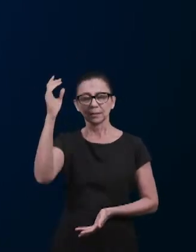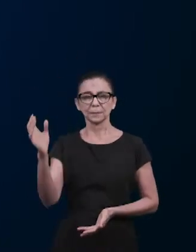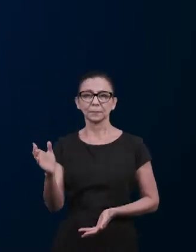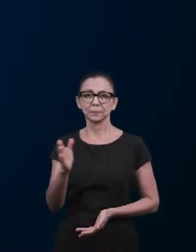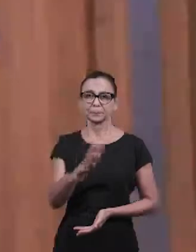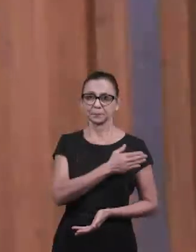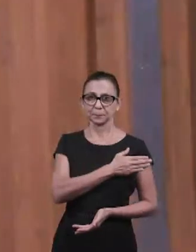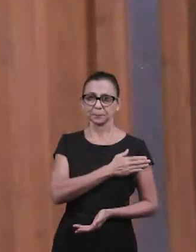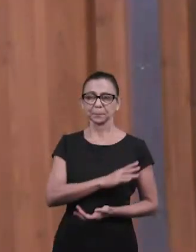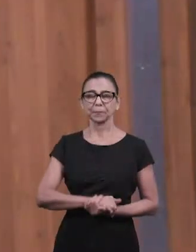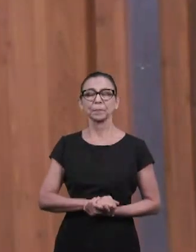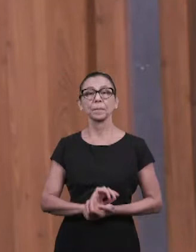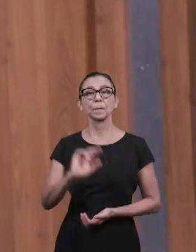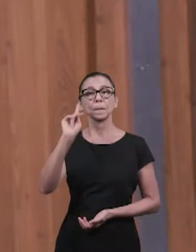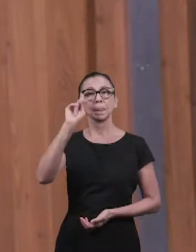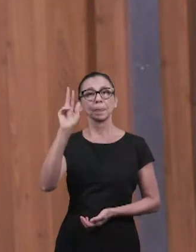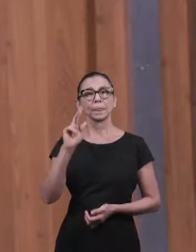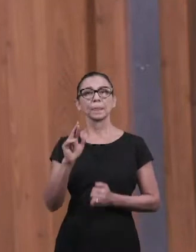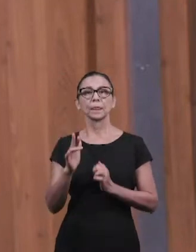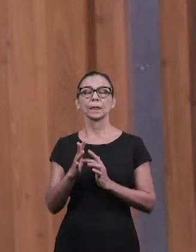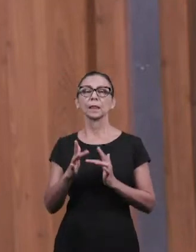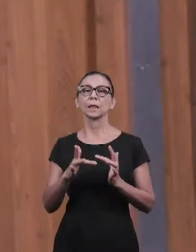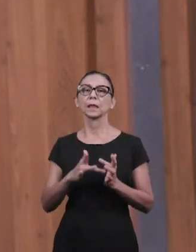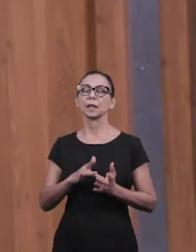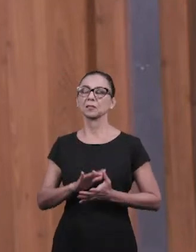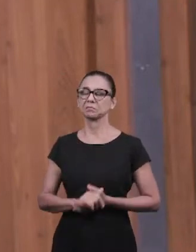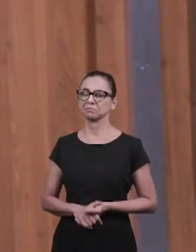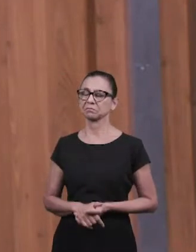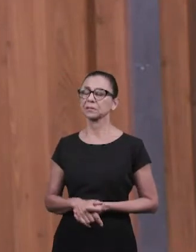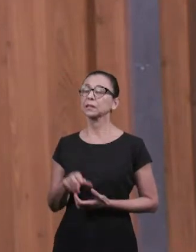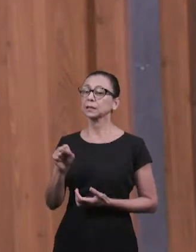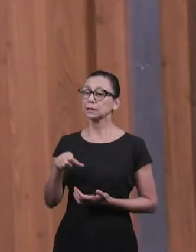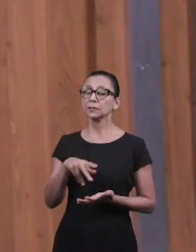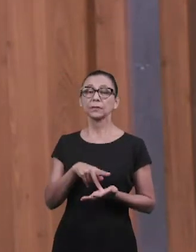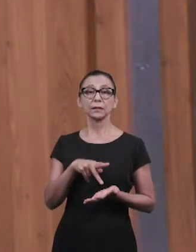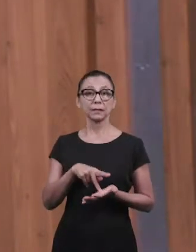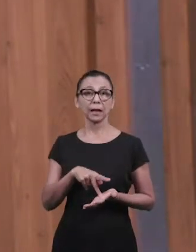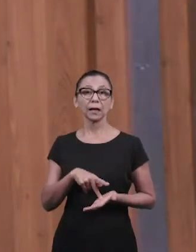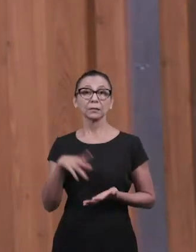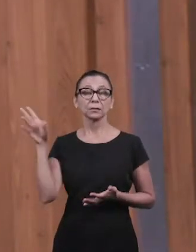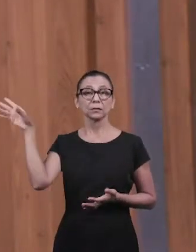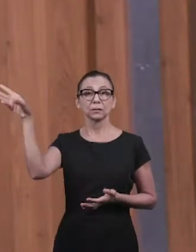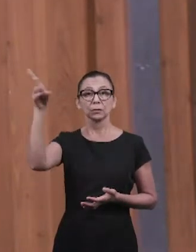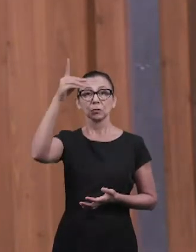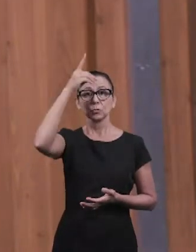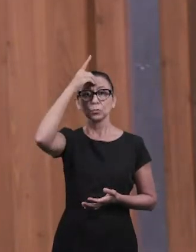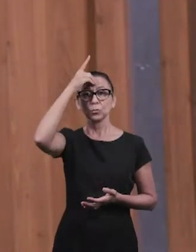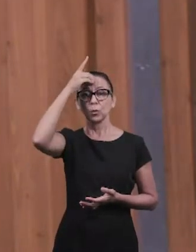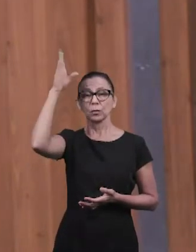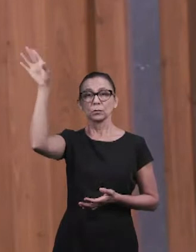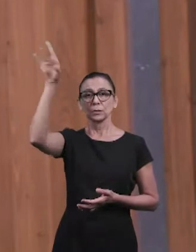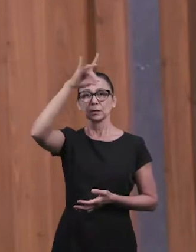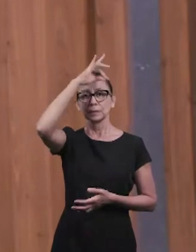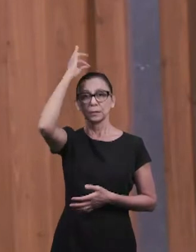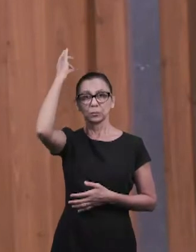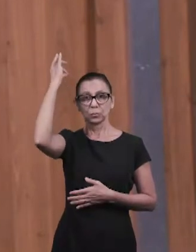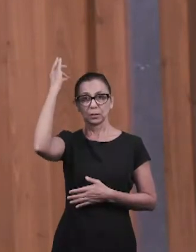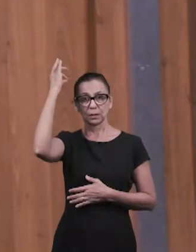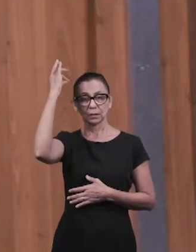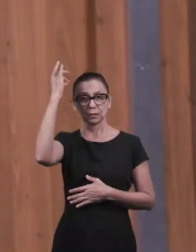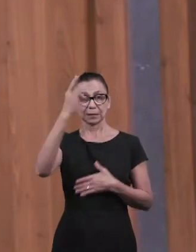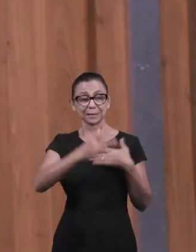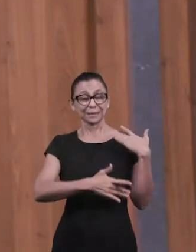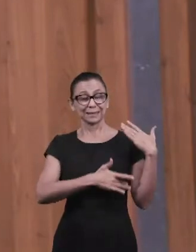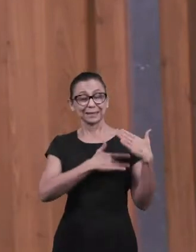Jesus Amém irmã Terezinha, a paz do Senhor Jesus nós devemos realmente estar cheios do Espírito Santo para sermos abundantes